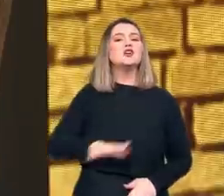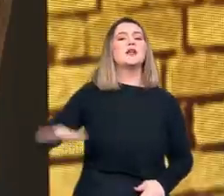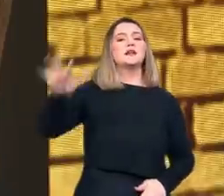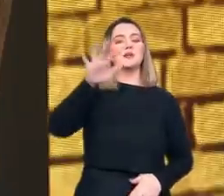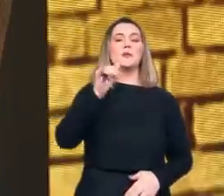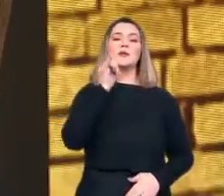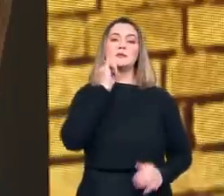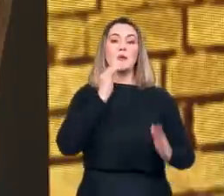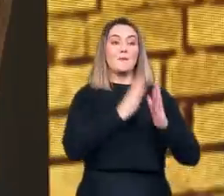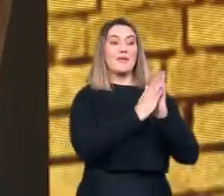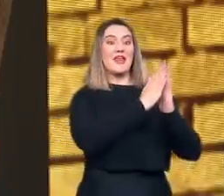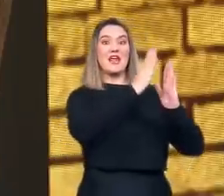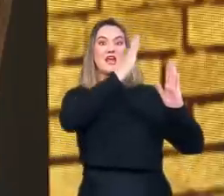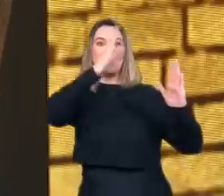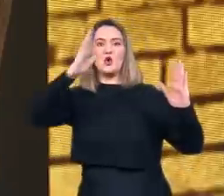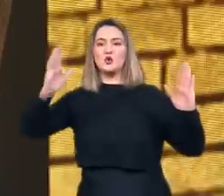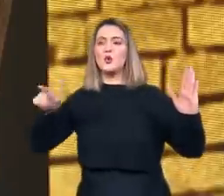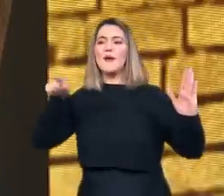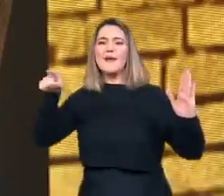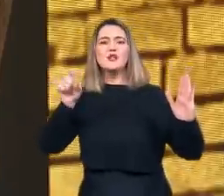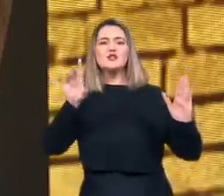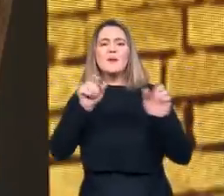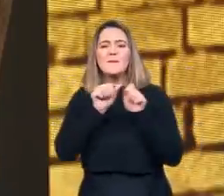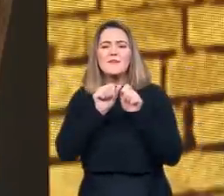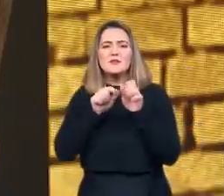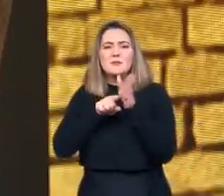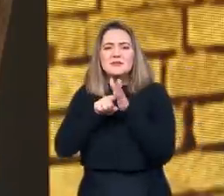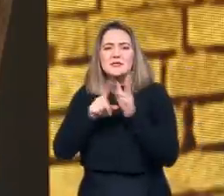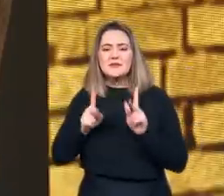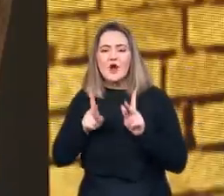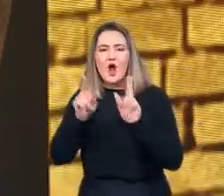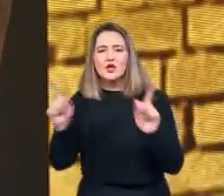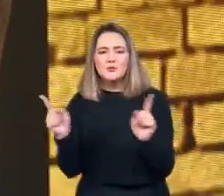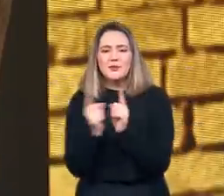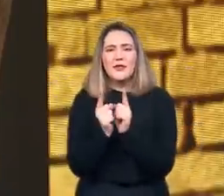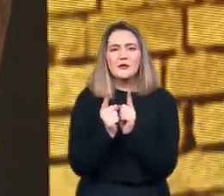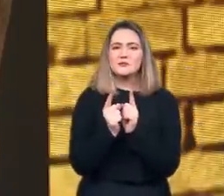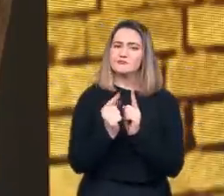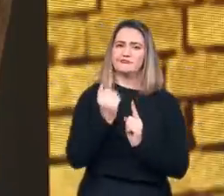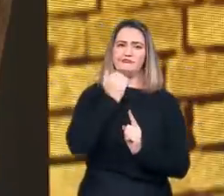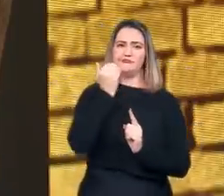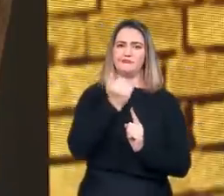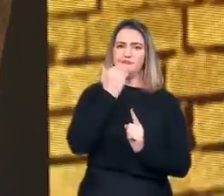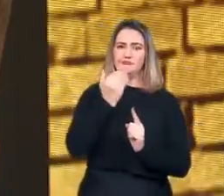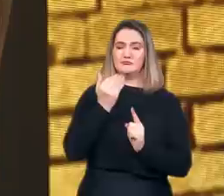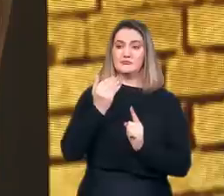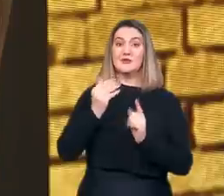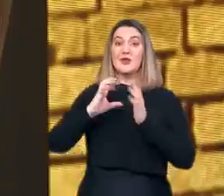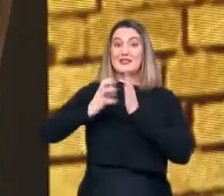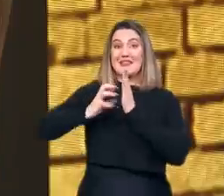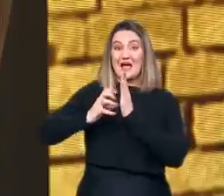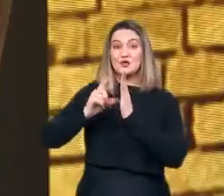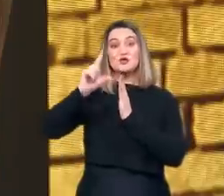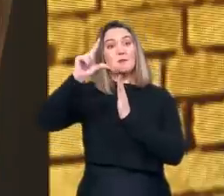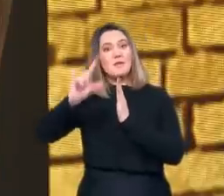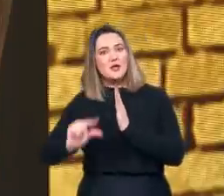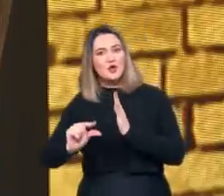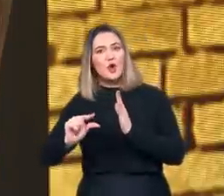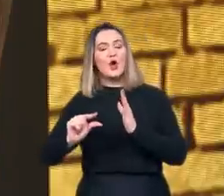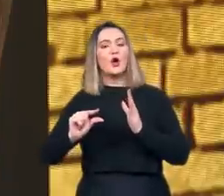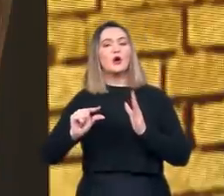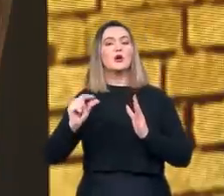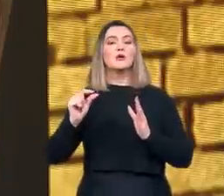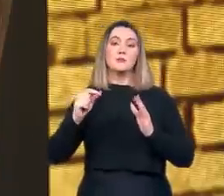como querem os proponentes da pesquisa e, para piorar, eles possuem dados menores do que os necessários para